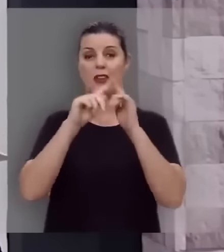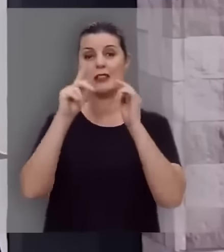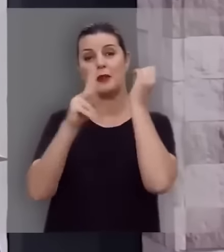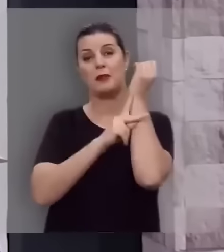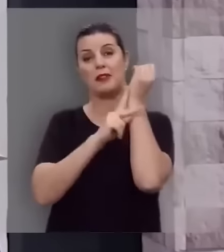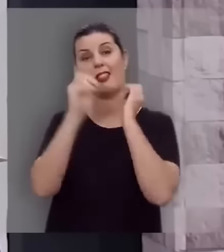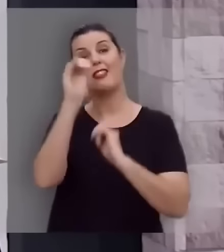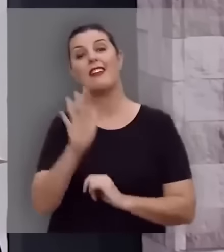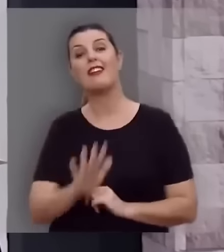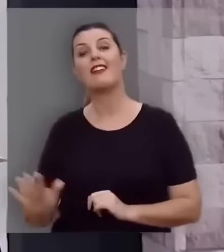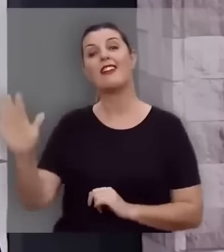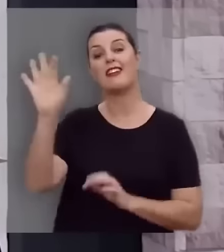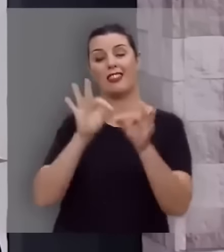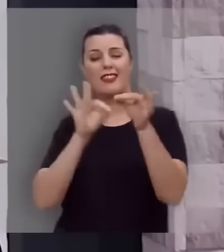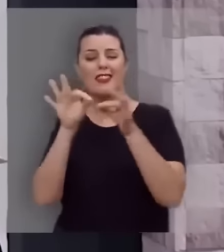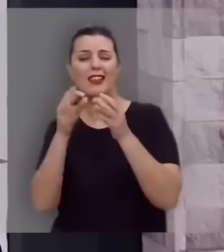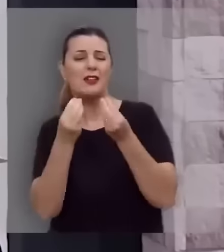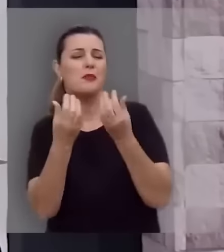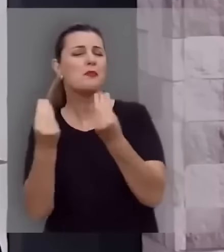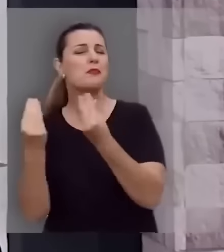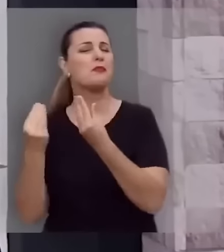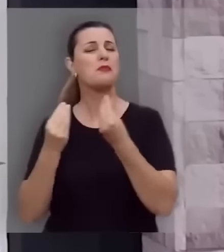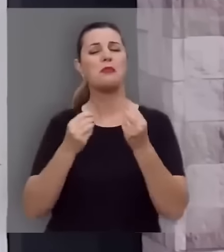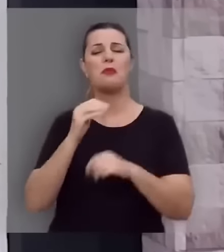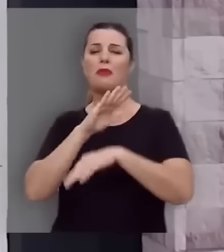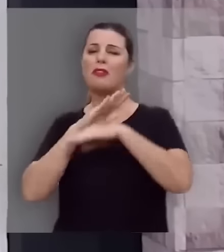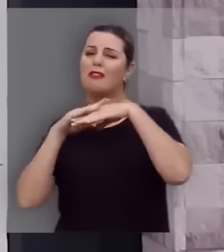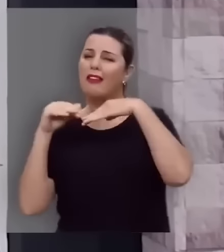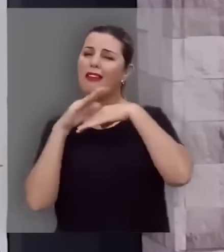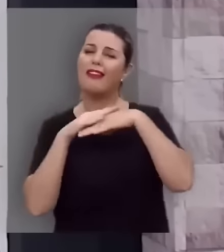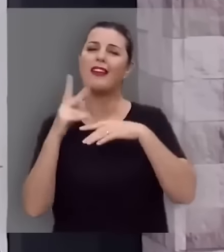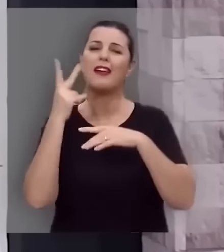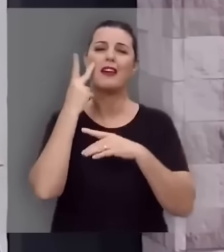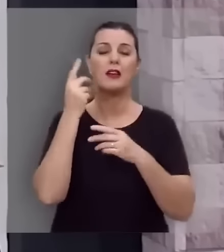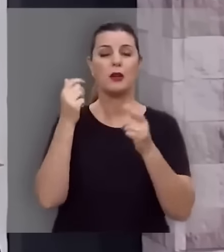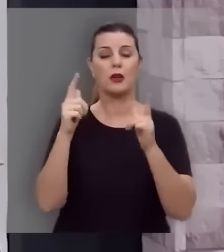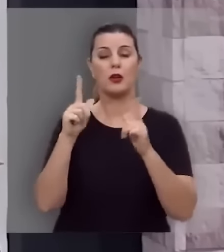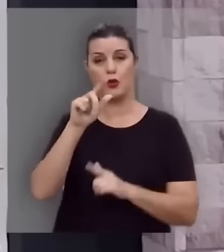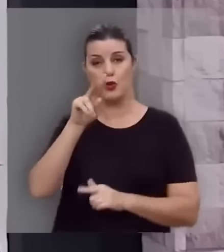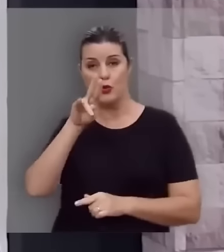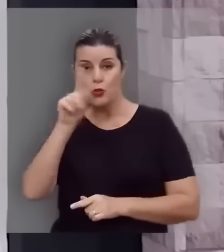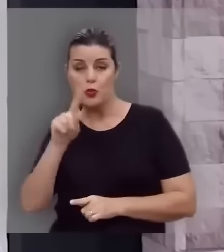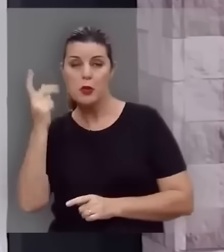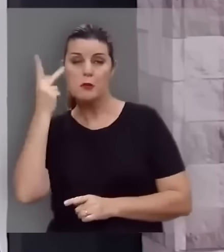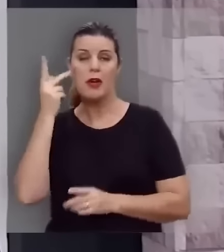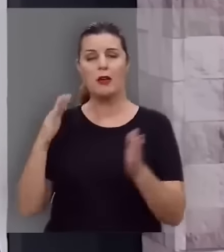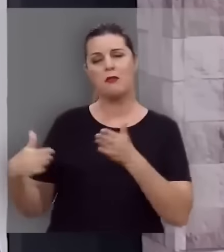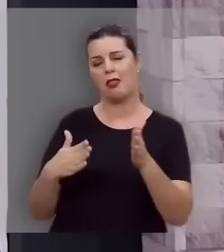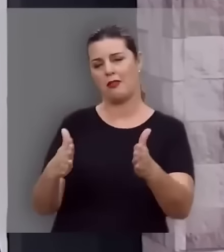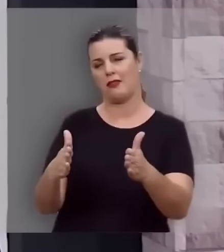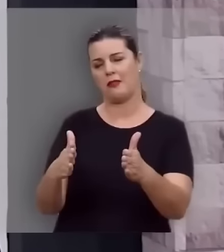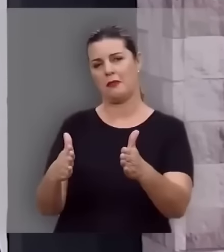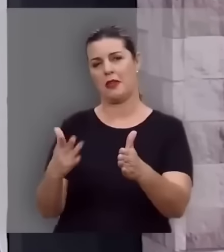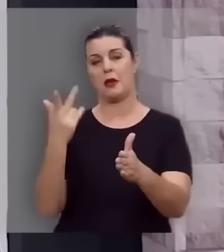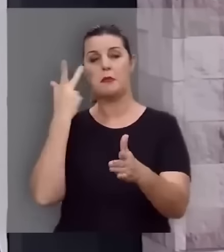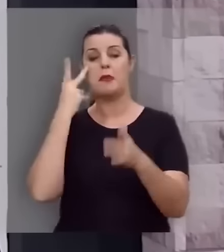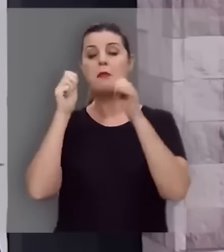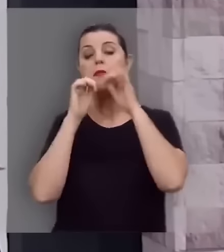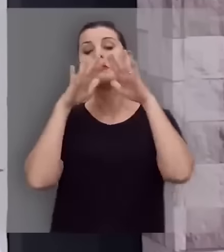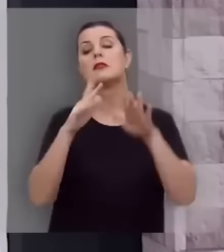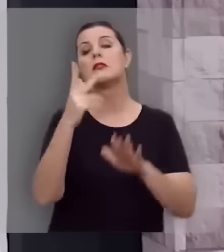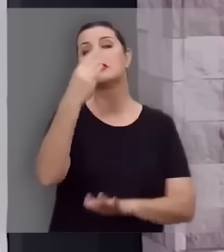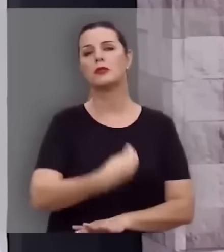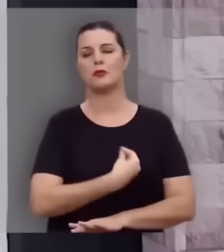Igreja Presbiteriana do Brasil, preparado com muito carinho, aqui por Luz para o Caminho, para